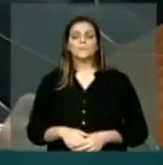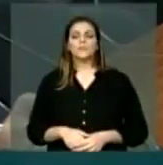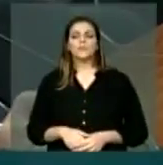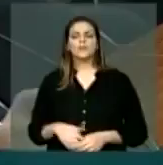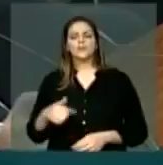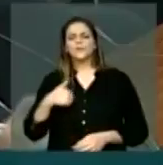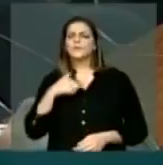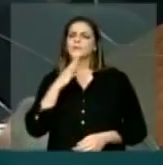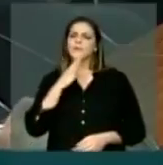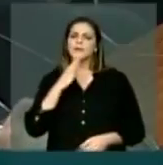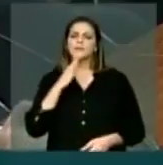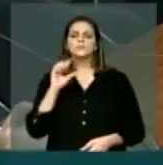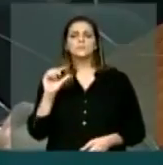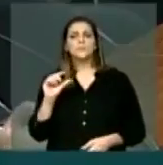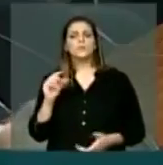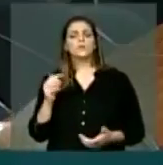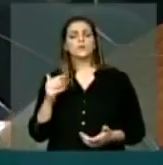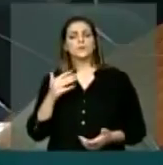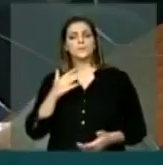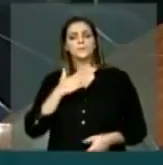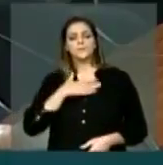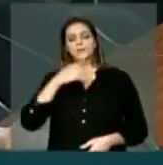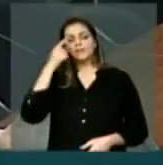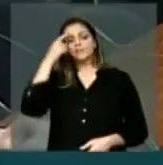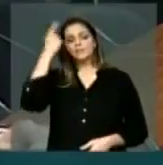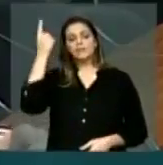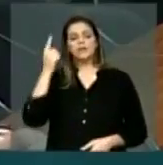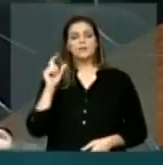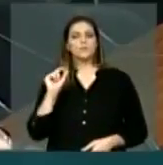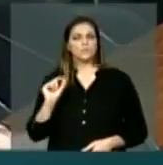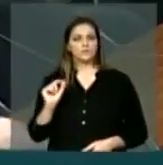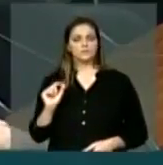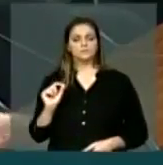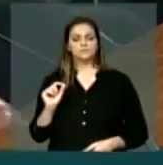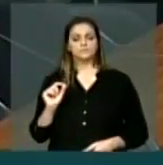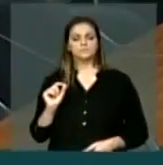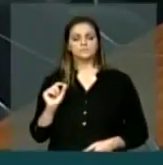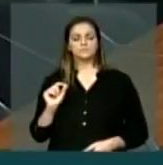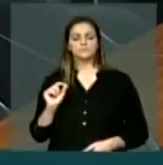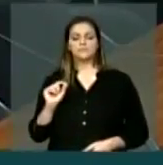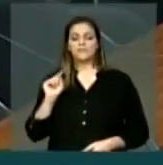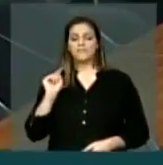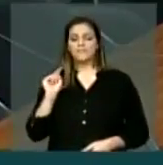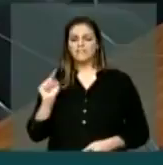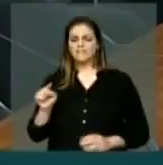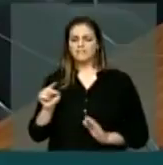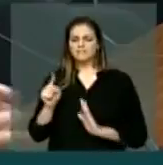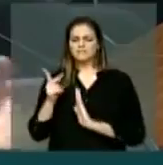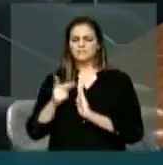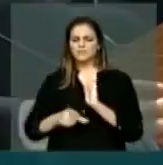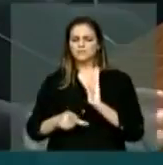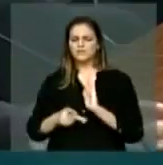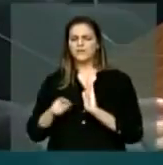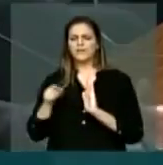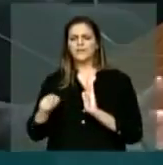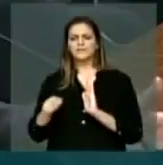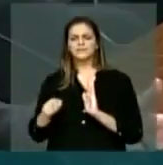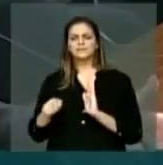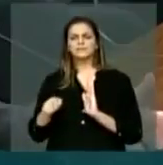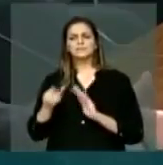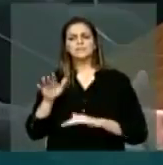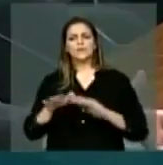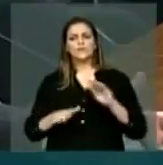de buscar esse tipo de trabalho um pouco mais, talvez, setorizado.